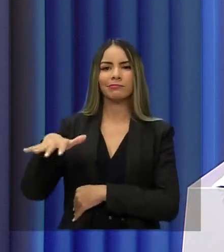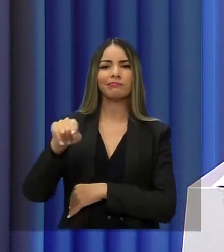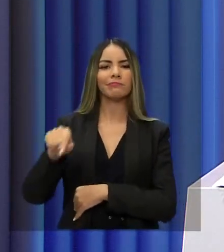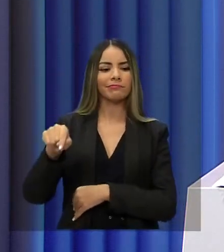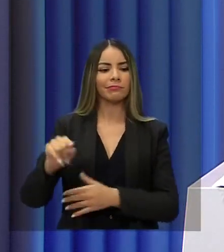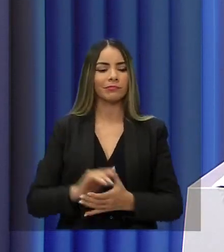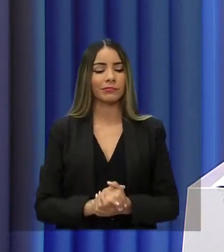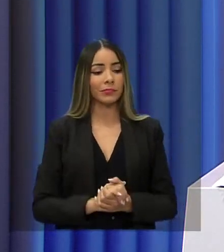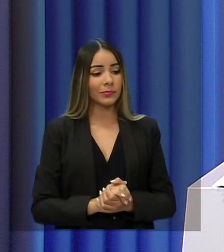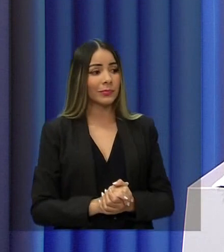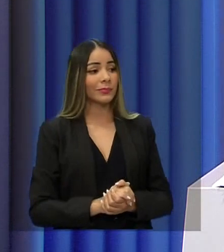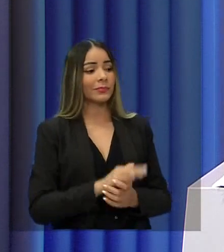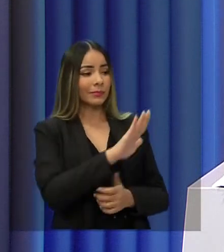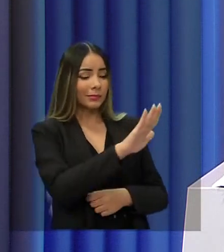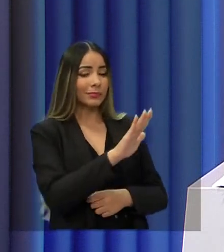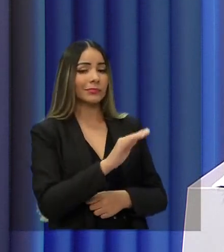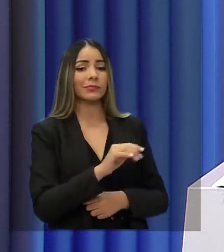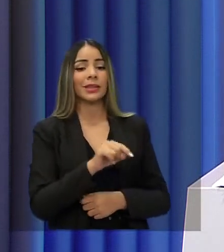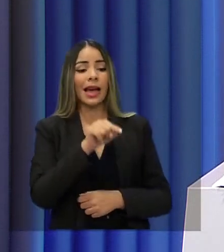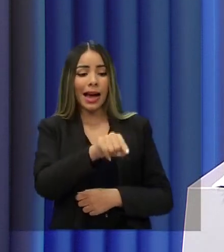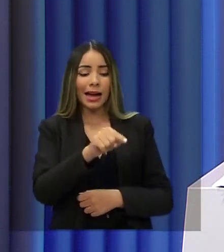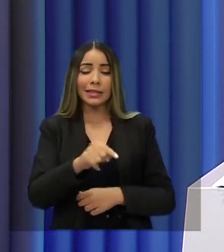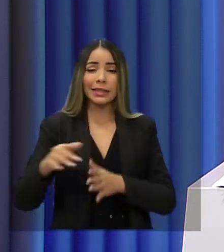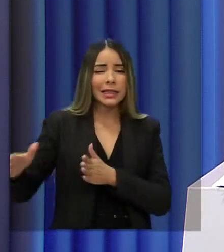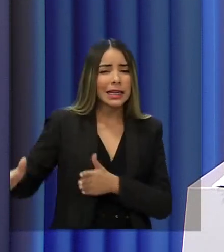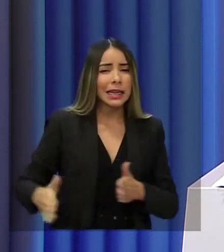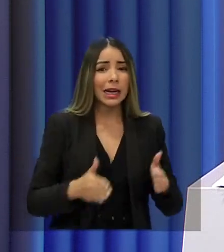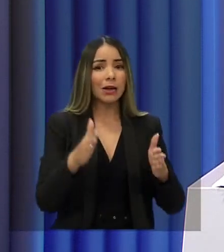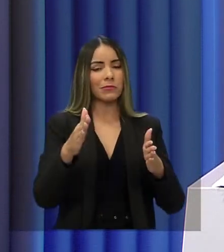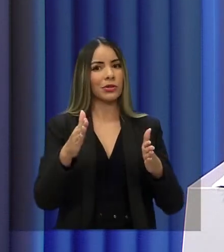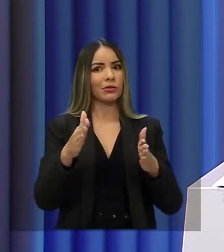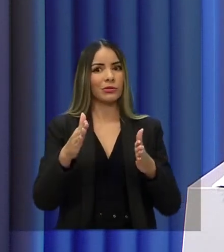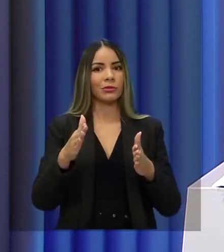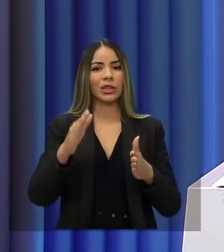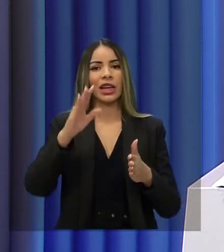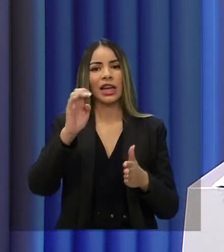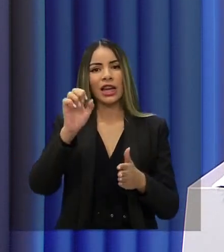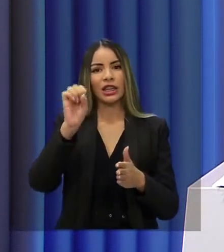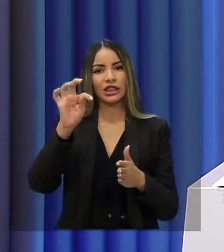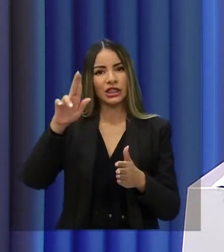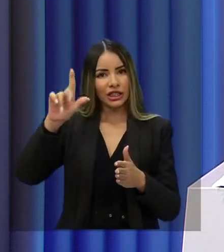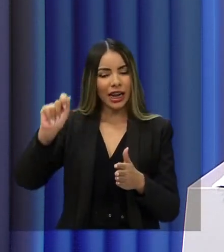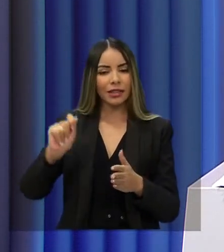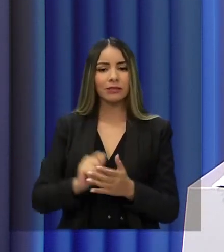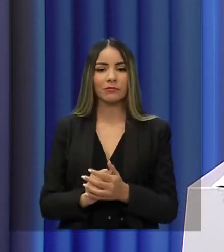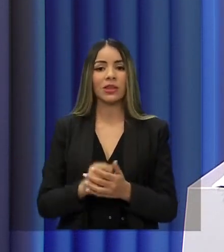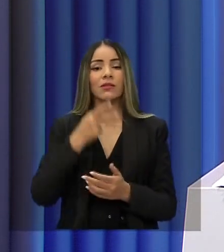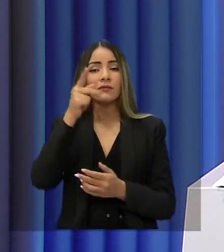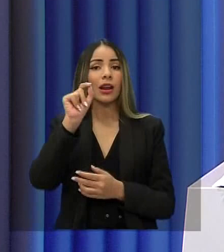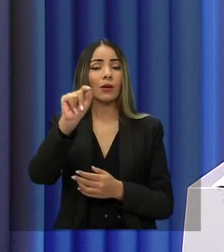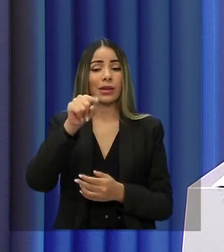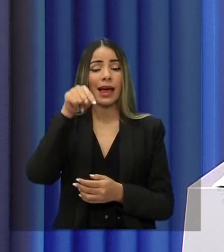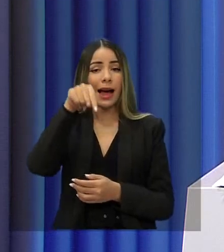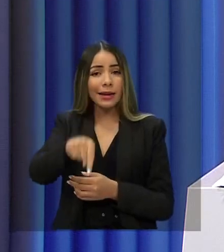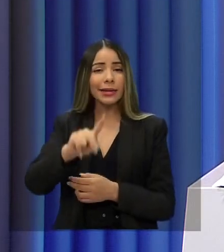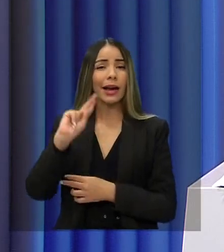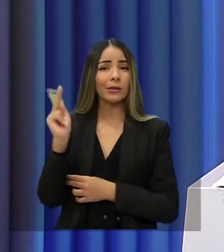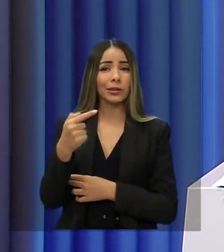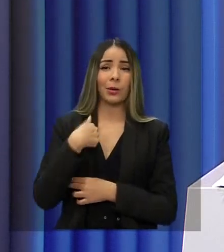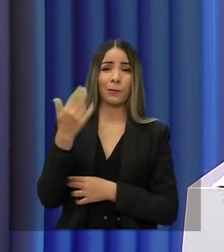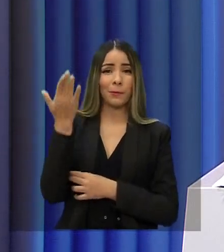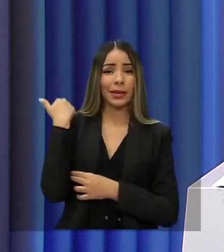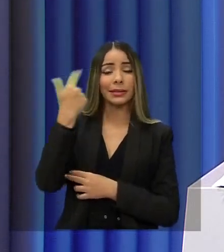Primeiro, registrar a minha enorme felicidade com esse anúncio de hoje. E registrar o povo cearense que isso aconteceu, porque quando eu fui